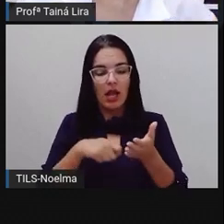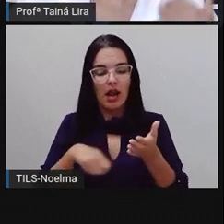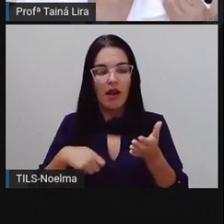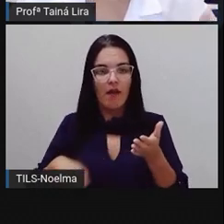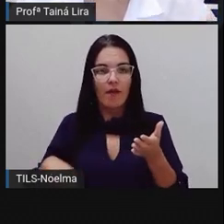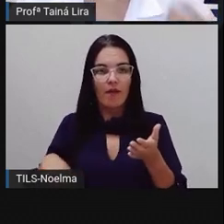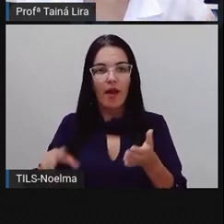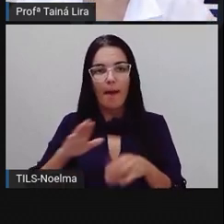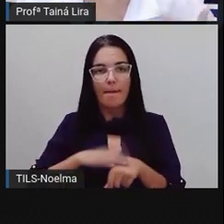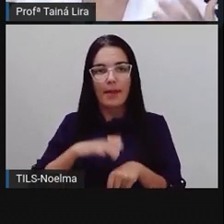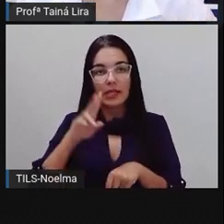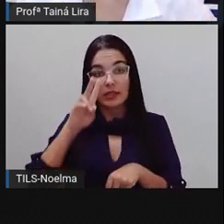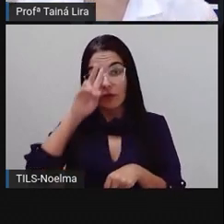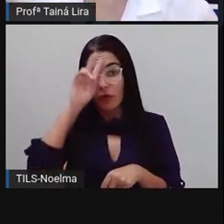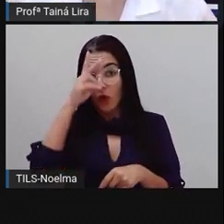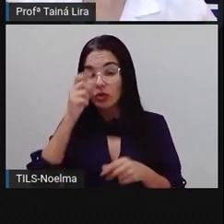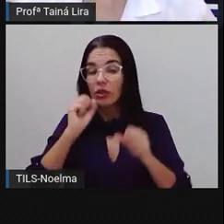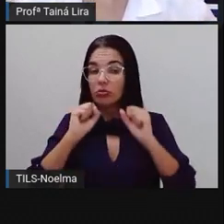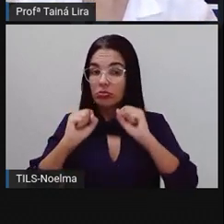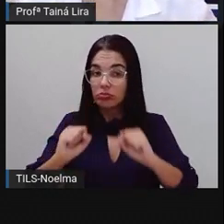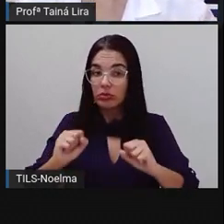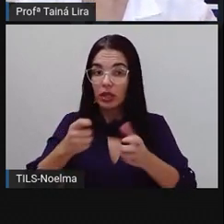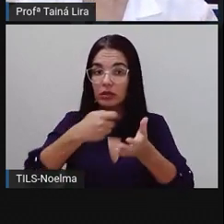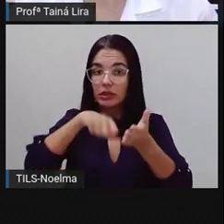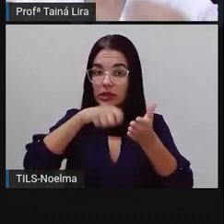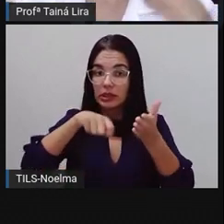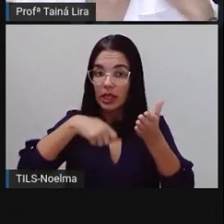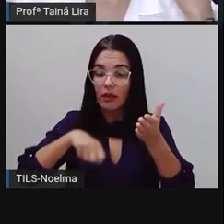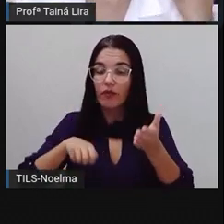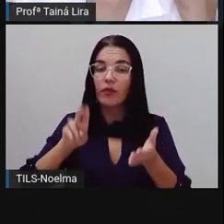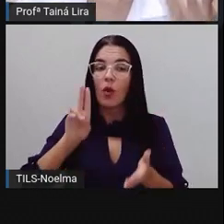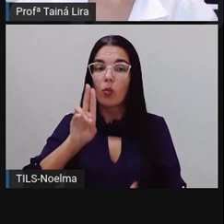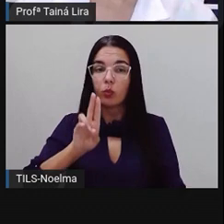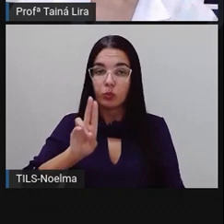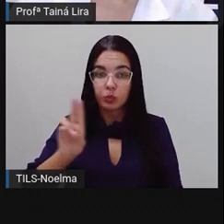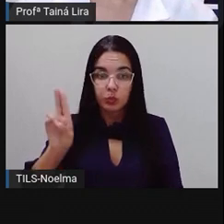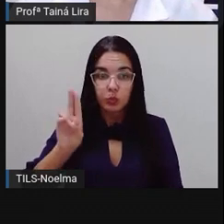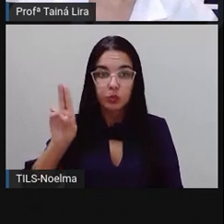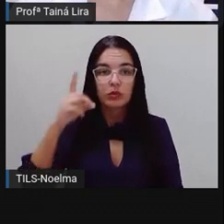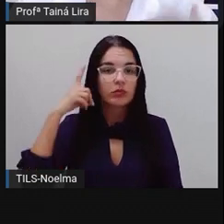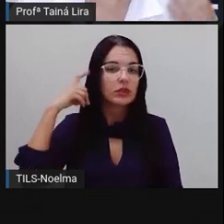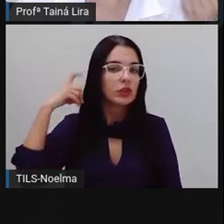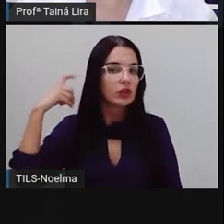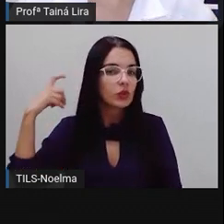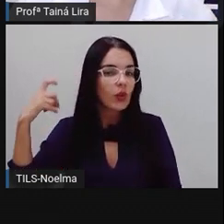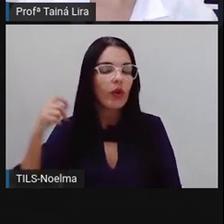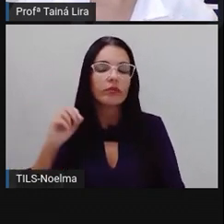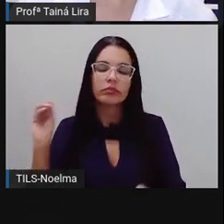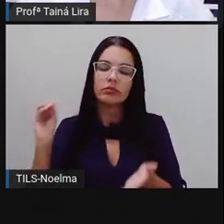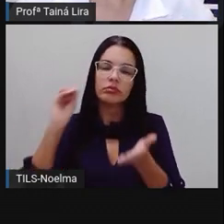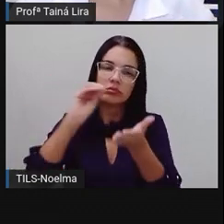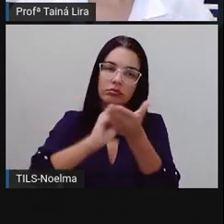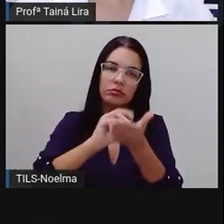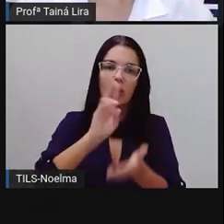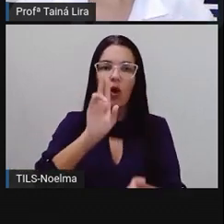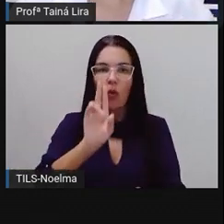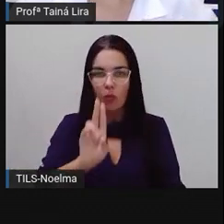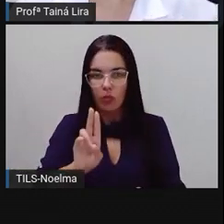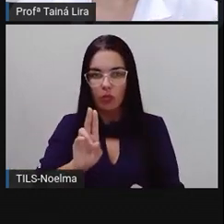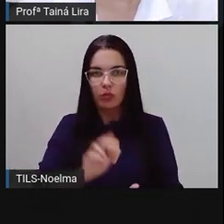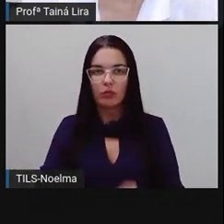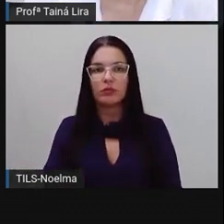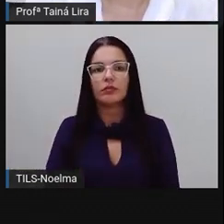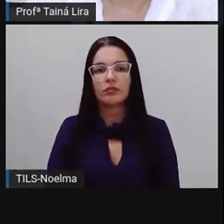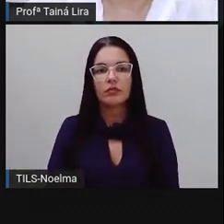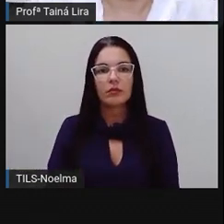sílaba é a mais forte da palavra, ela tem som de U, e ela é a sílaba mais forte da palavra, eu coloco aí a letra